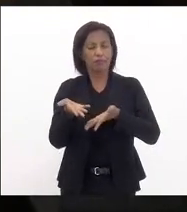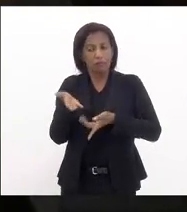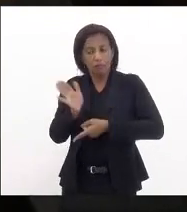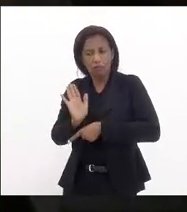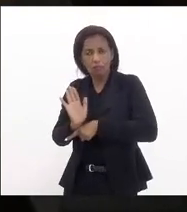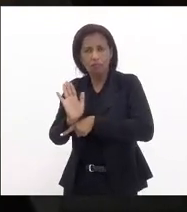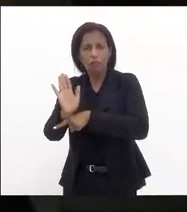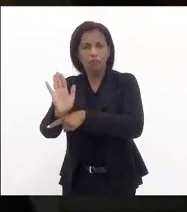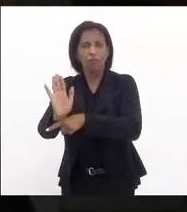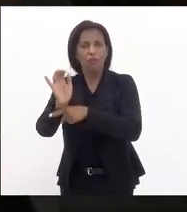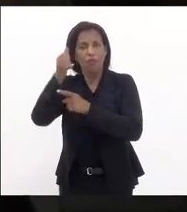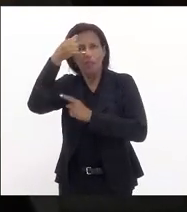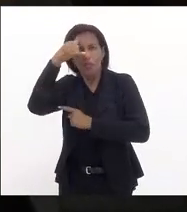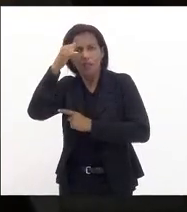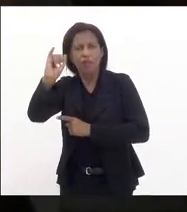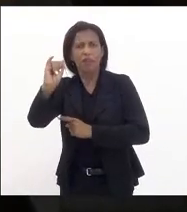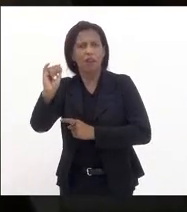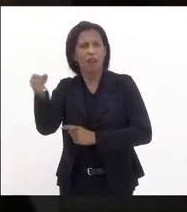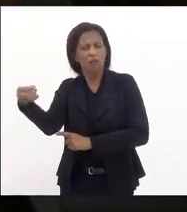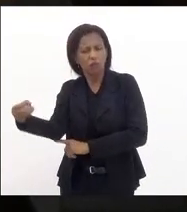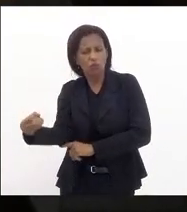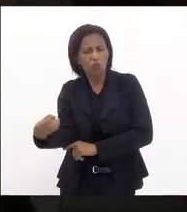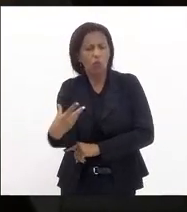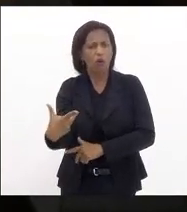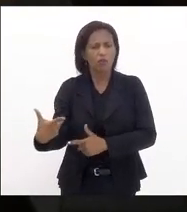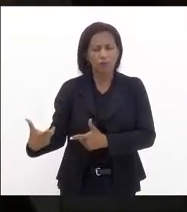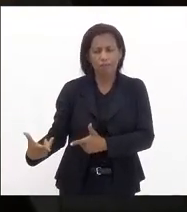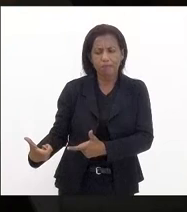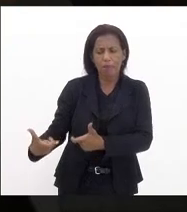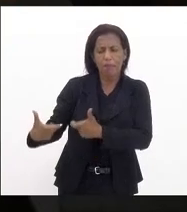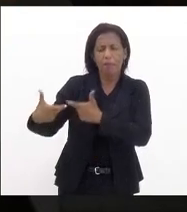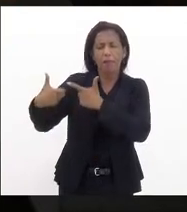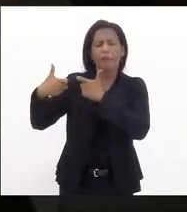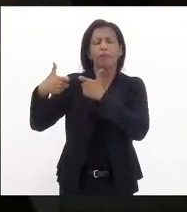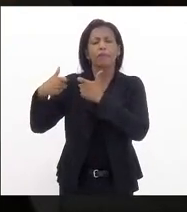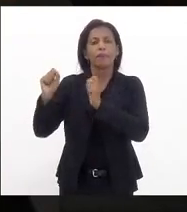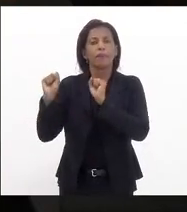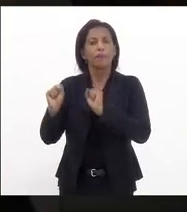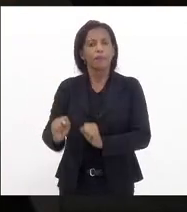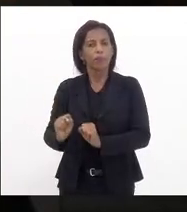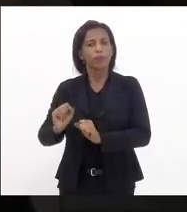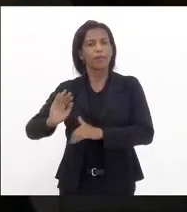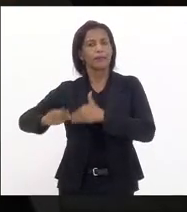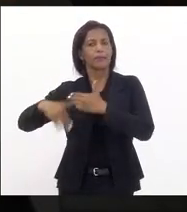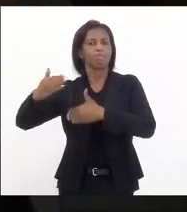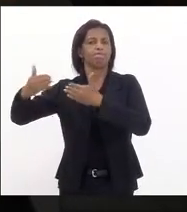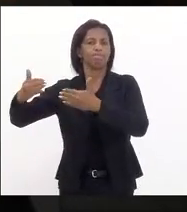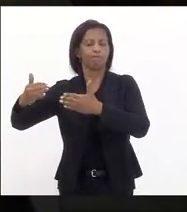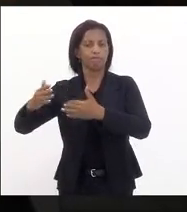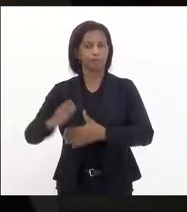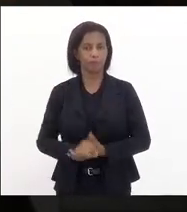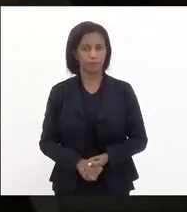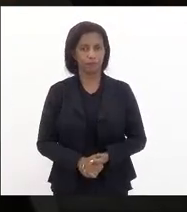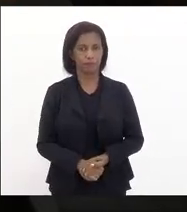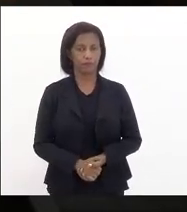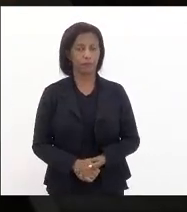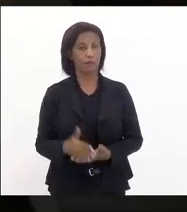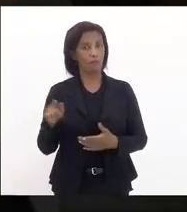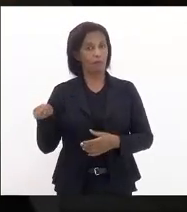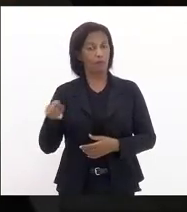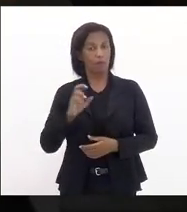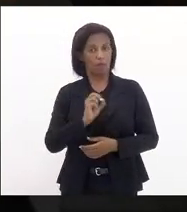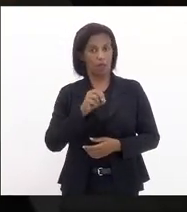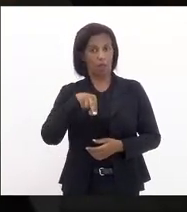que novos conflitos pudessem se reproduzir a ONU